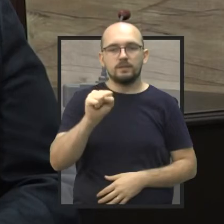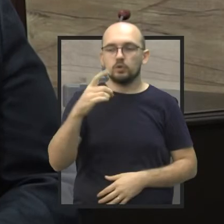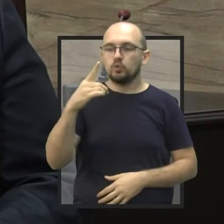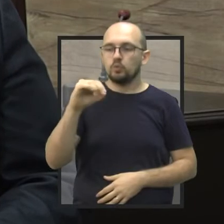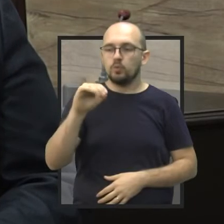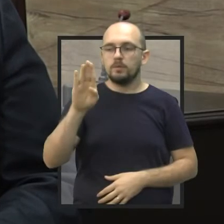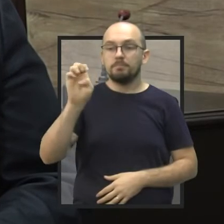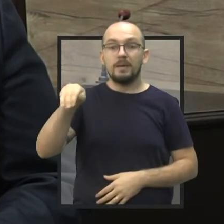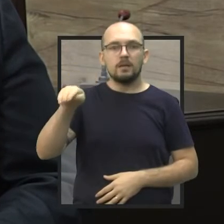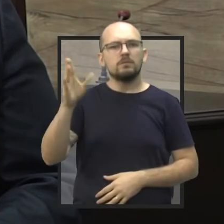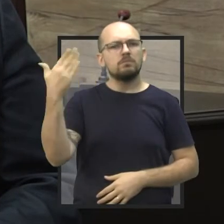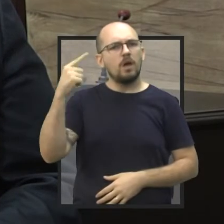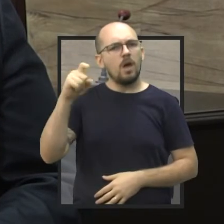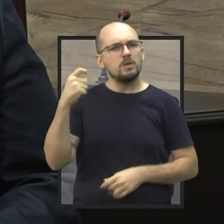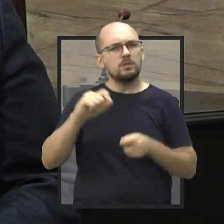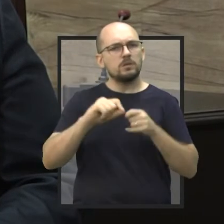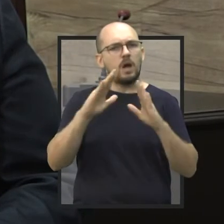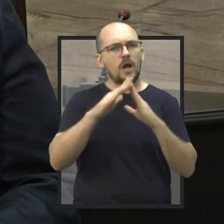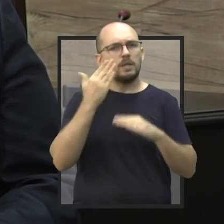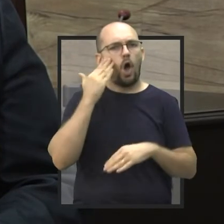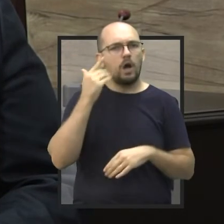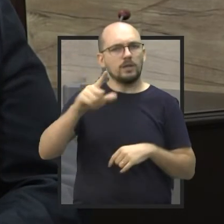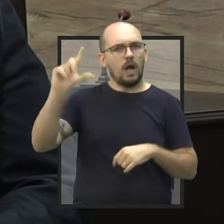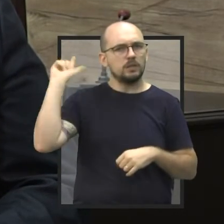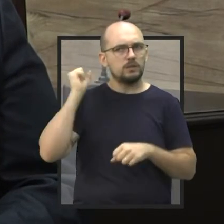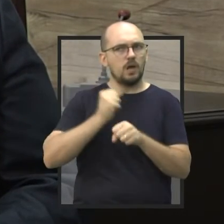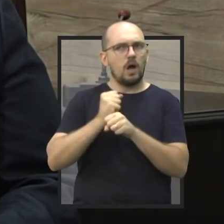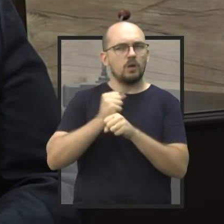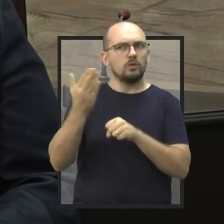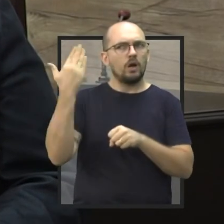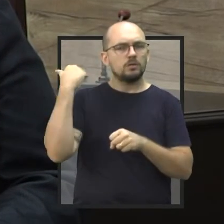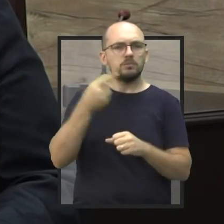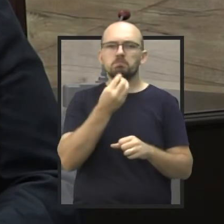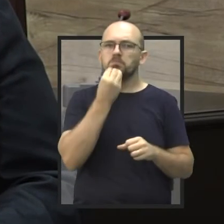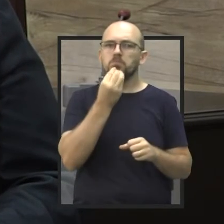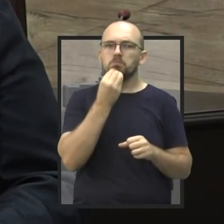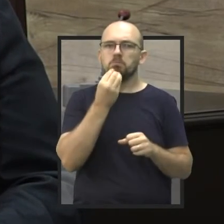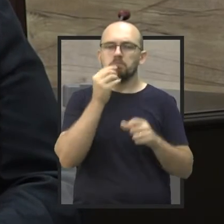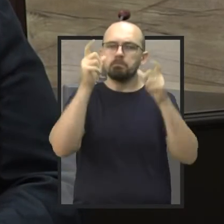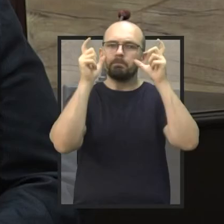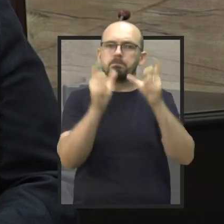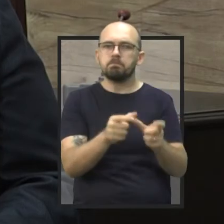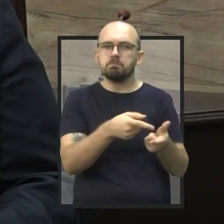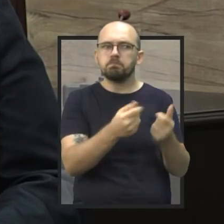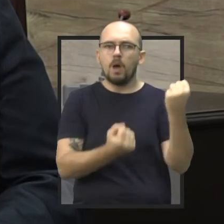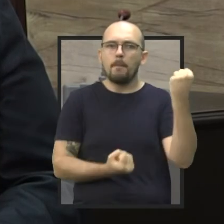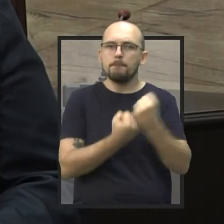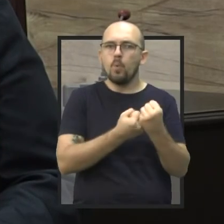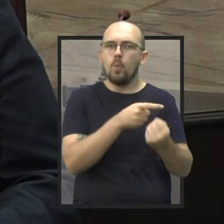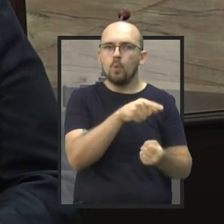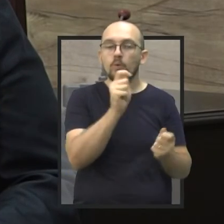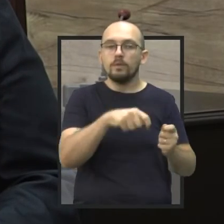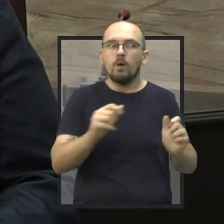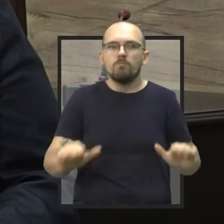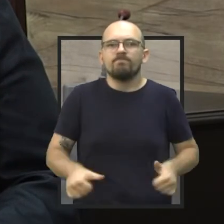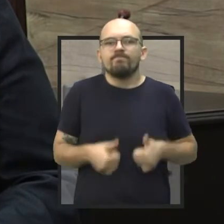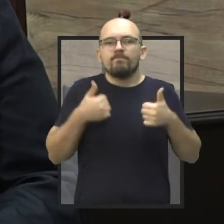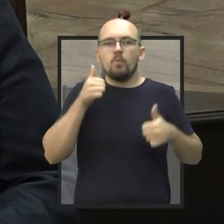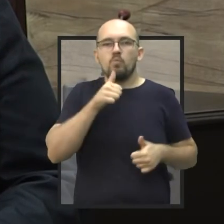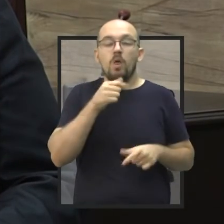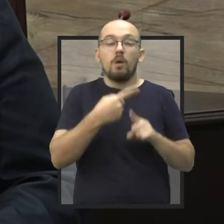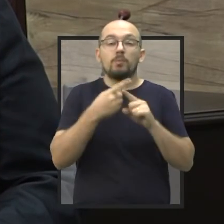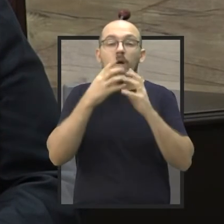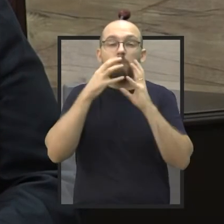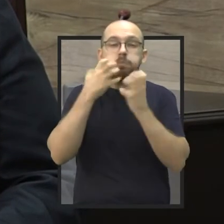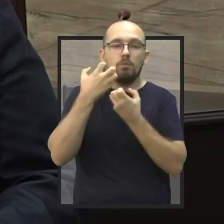Rosa, pela Secretaria, anos anteriores. É um projeto muito interessante, que dá apoio, levanta a autoestima das mulheres que foram